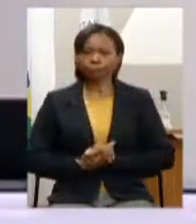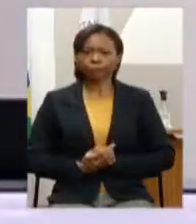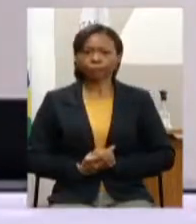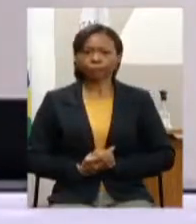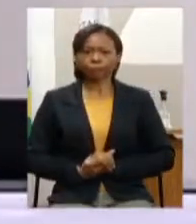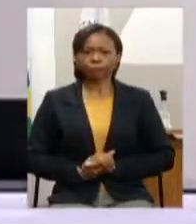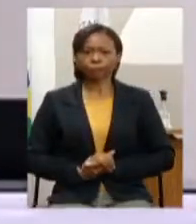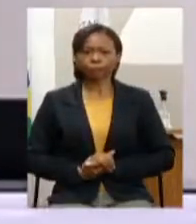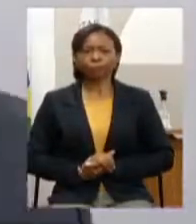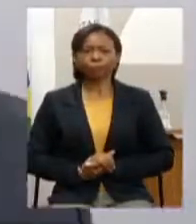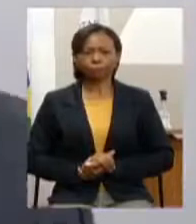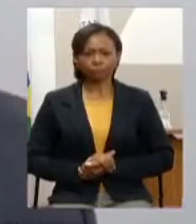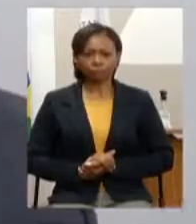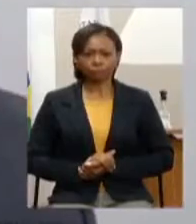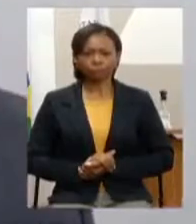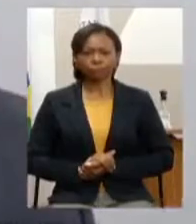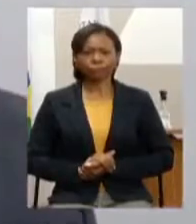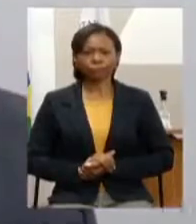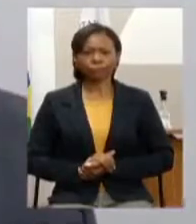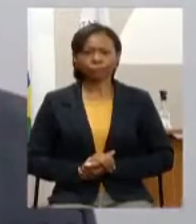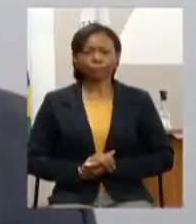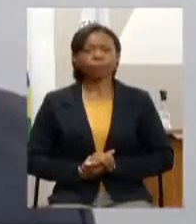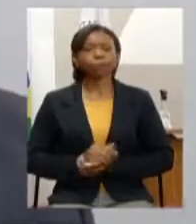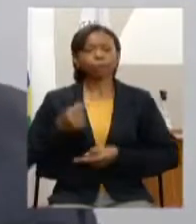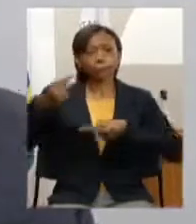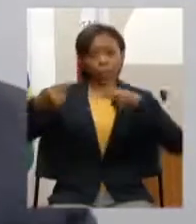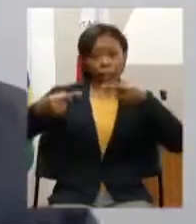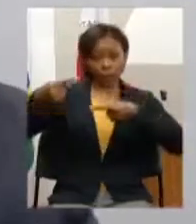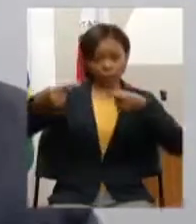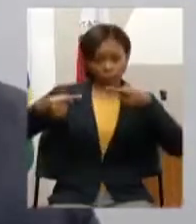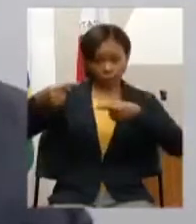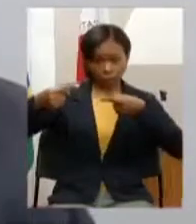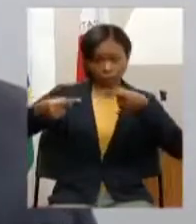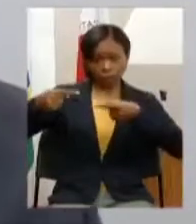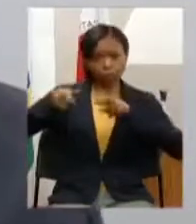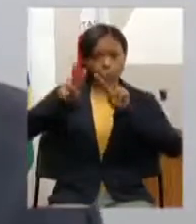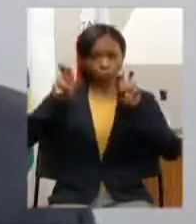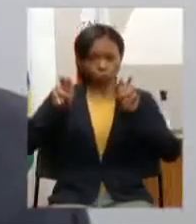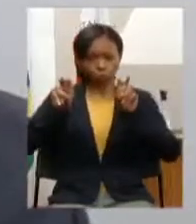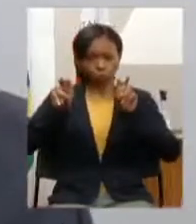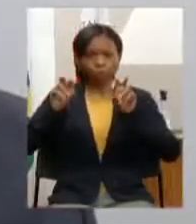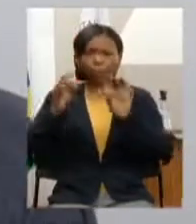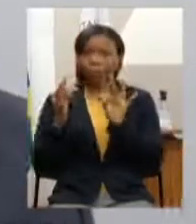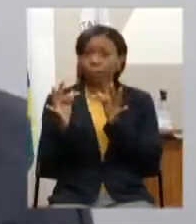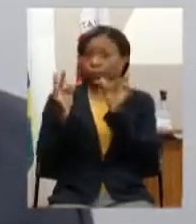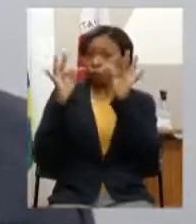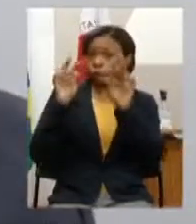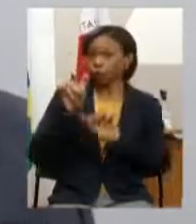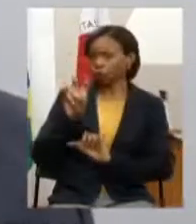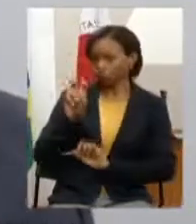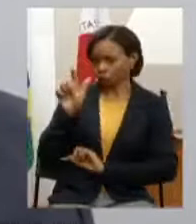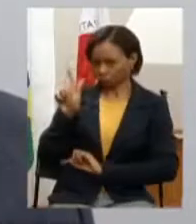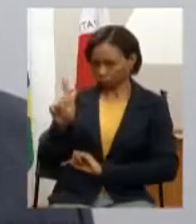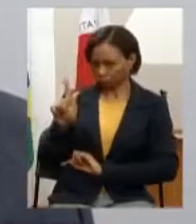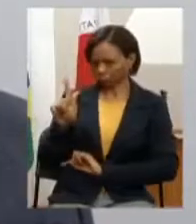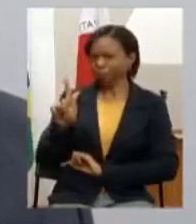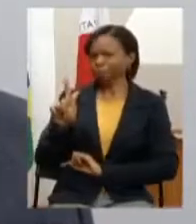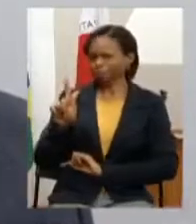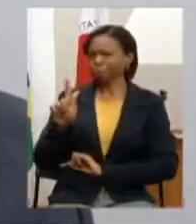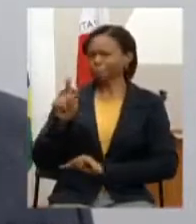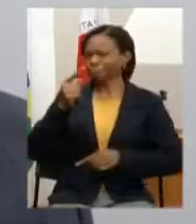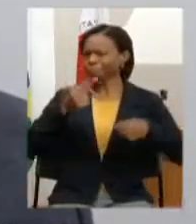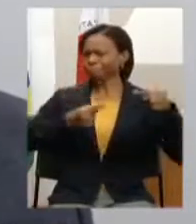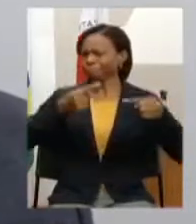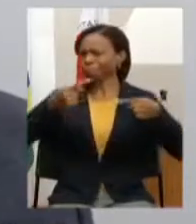então vamos lá o debate sobre a tecnologia 5G vem sendo marcado pela polêmica em torno da Huawei